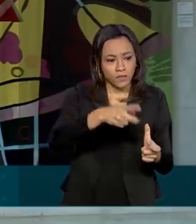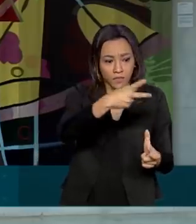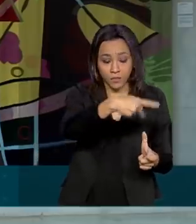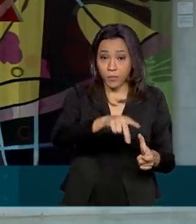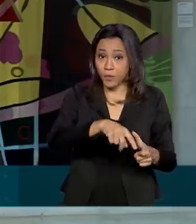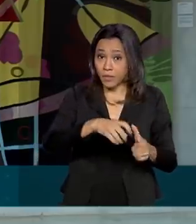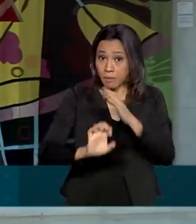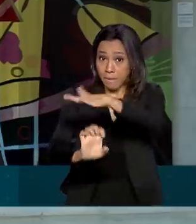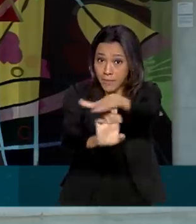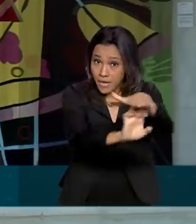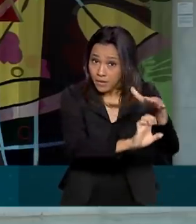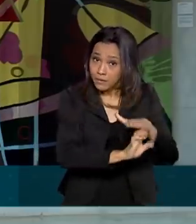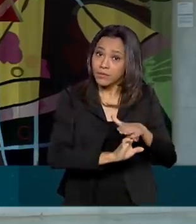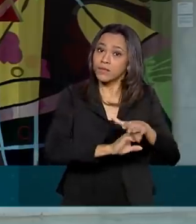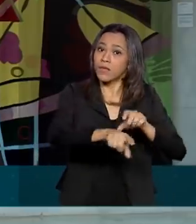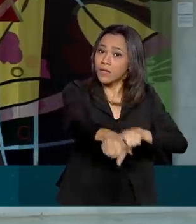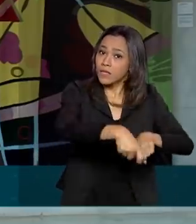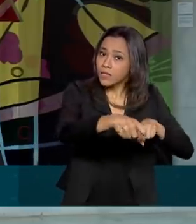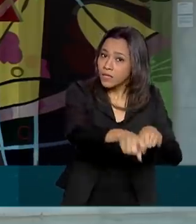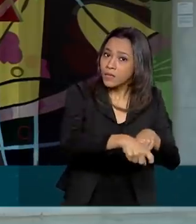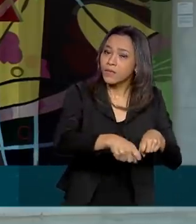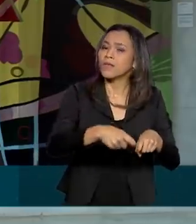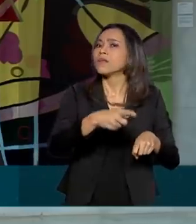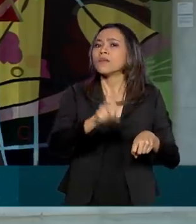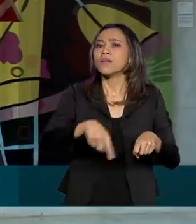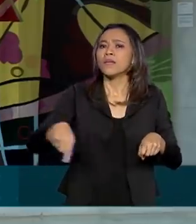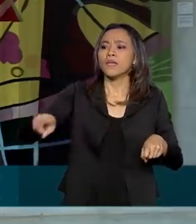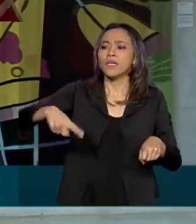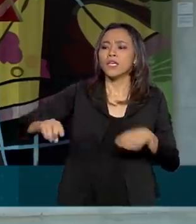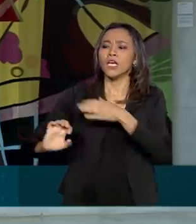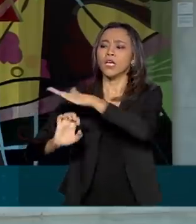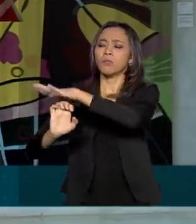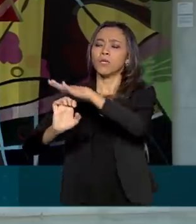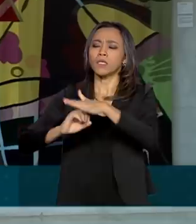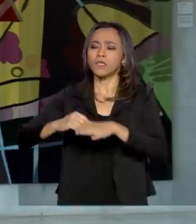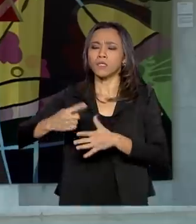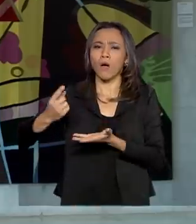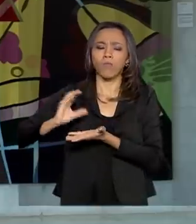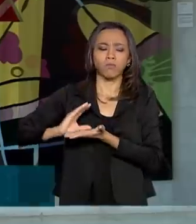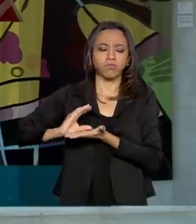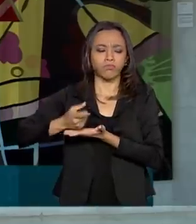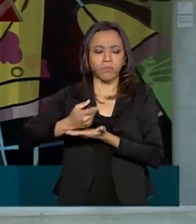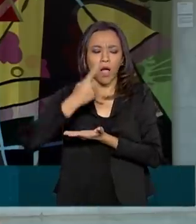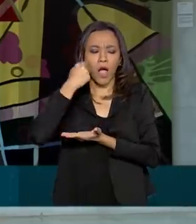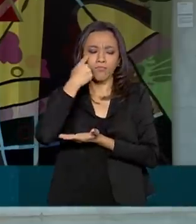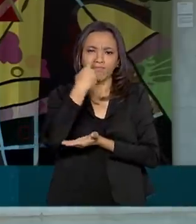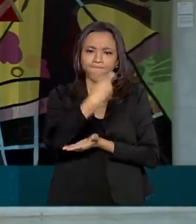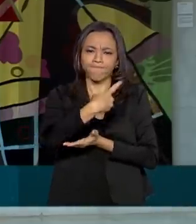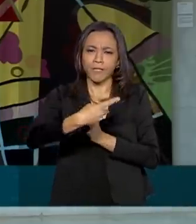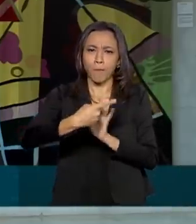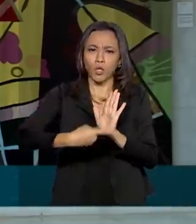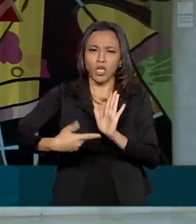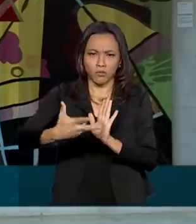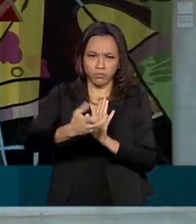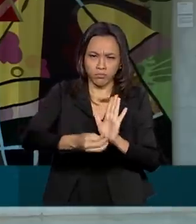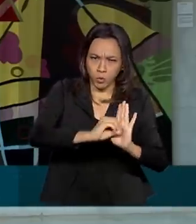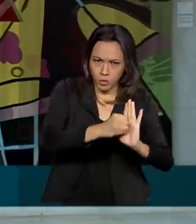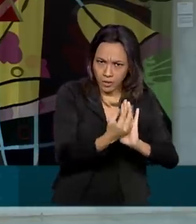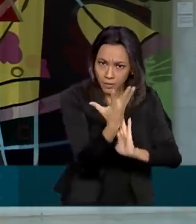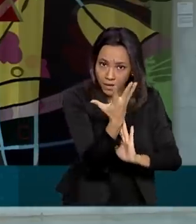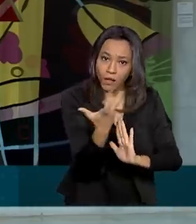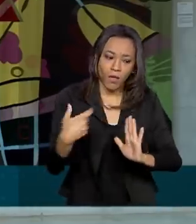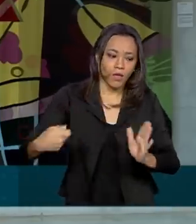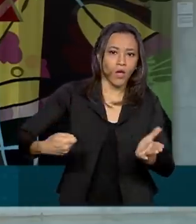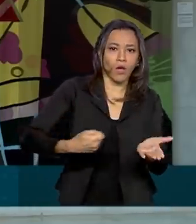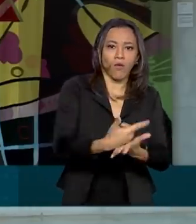agrícolas e produtores e adquiridos por investidores interessados em projetos com sustentabilidade ambiental.